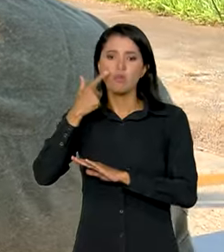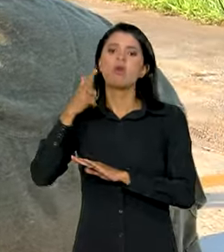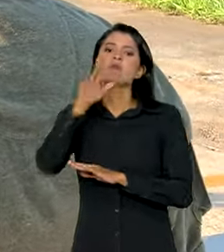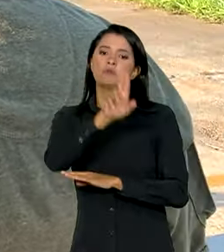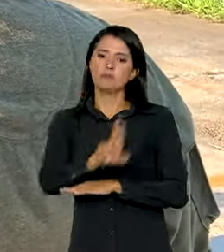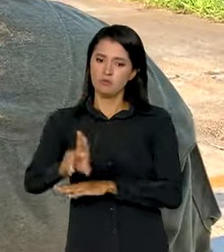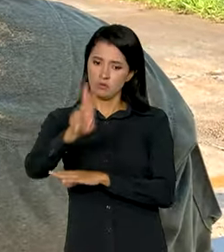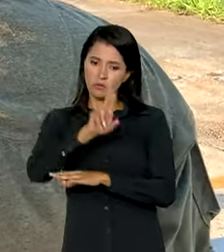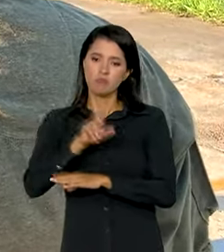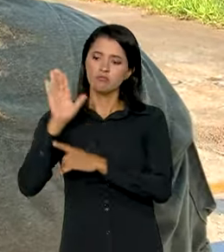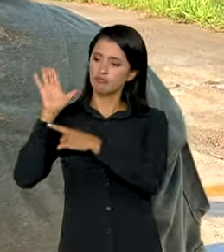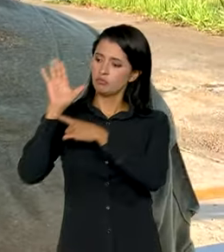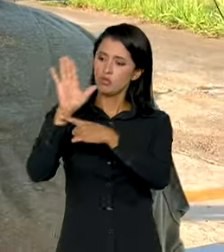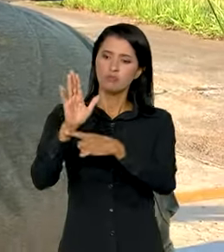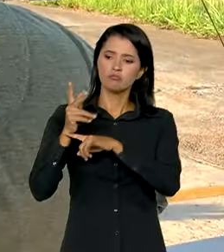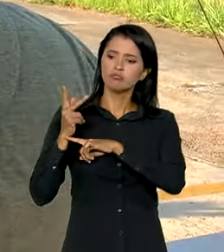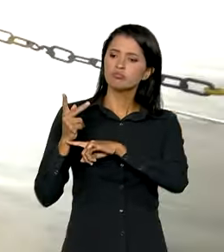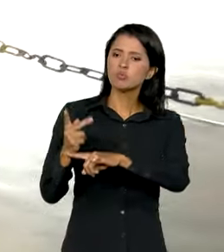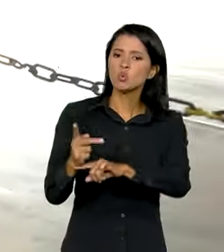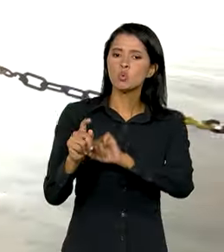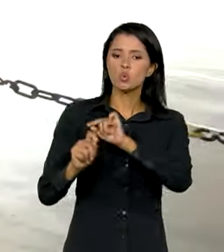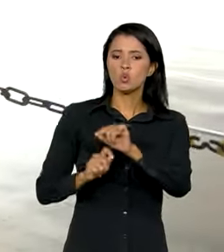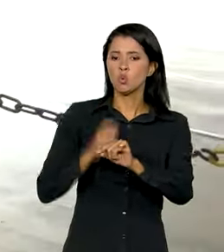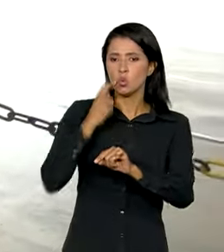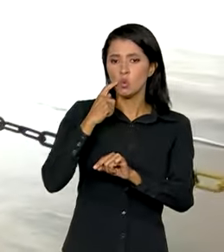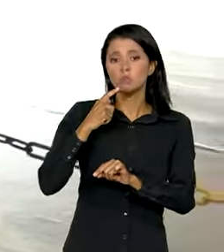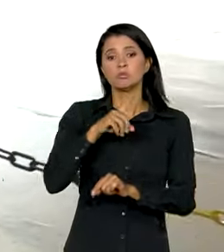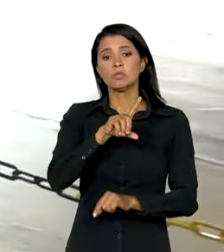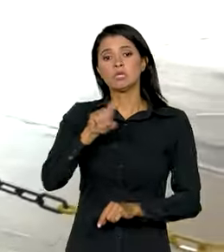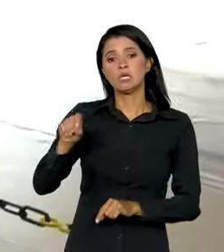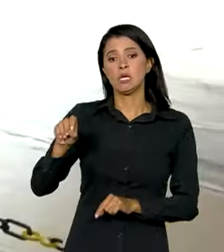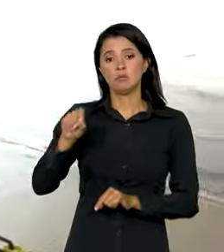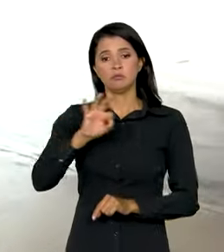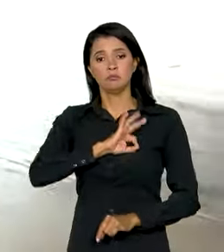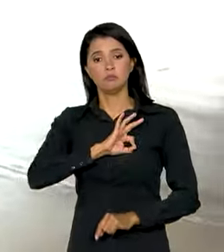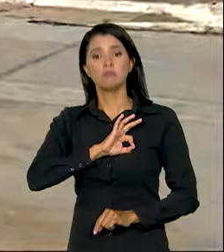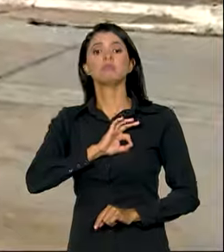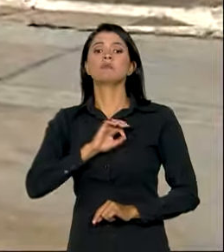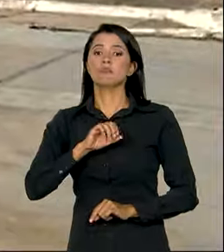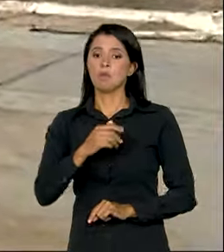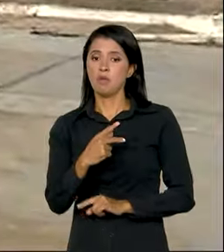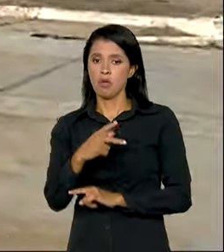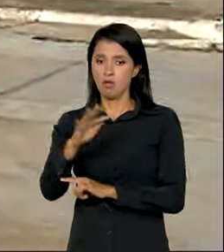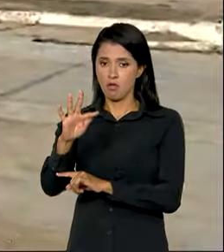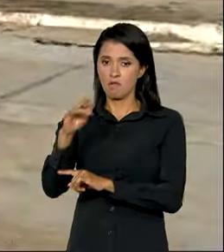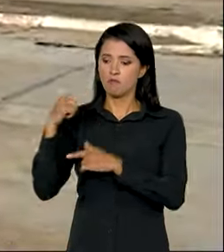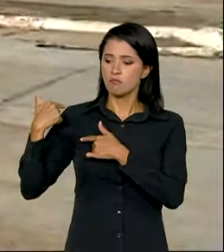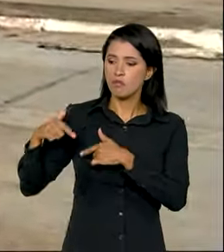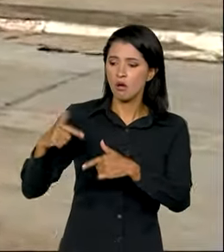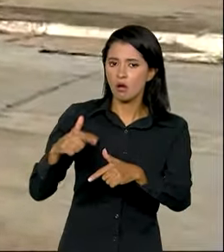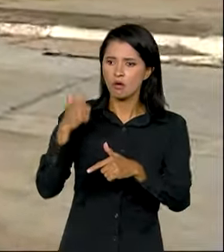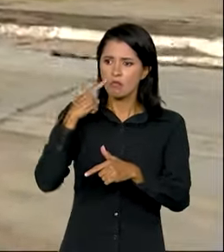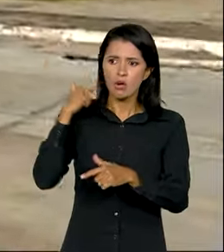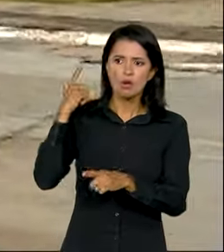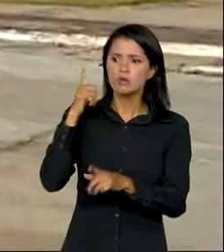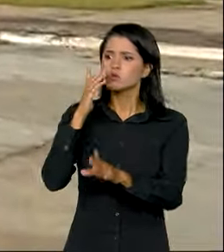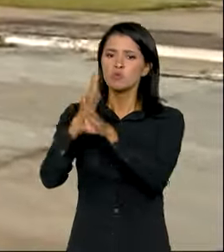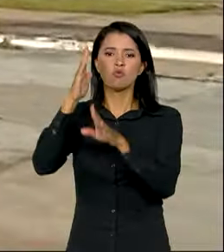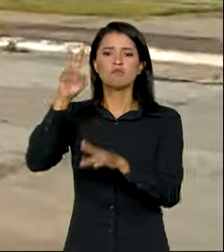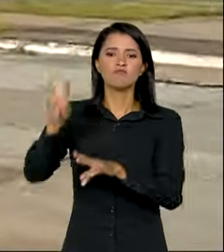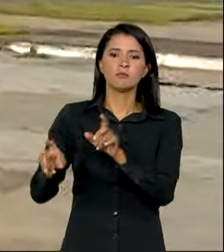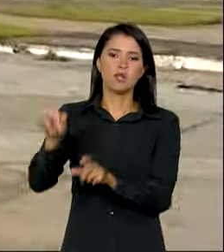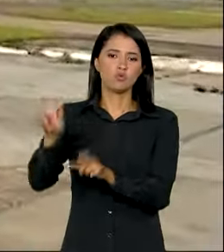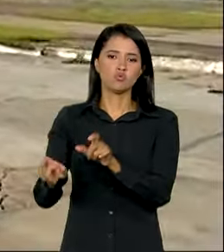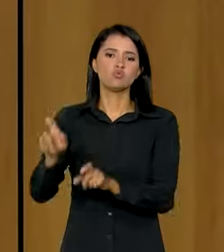ser usados para ajudar nas buscas. Cerca de 100 policiais federais trabalham para recapturar os